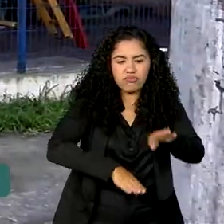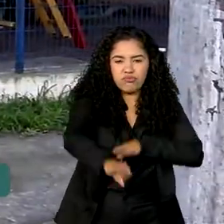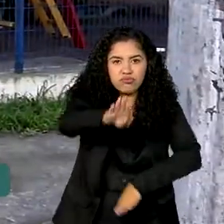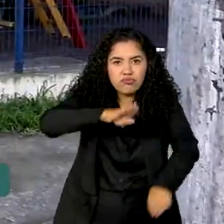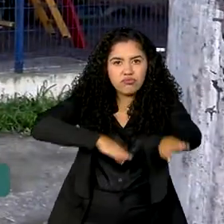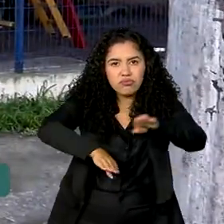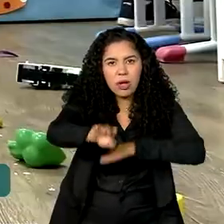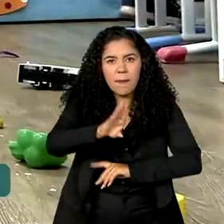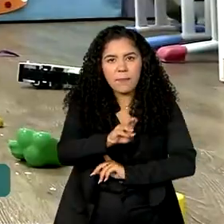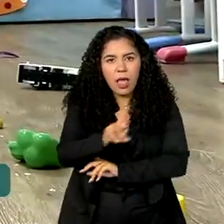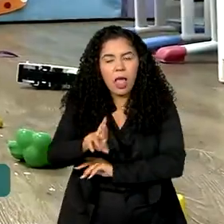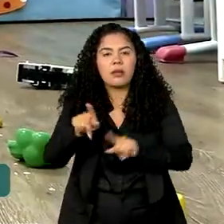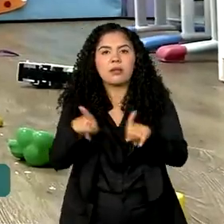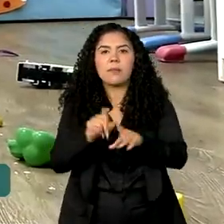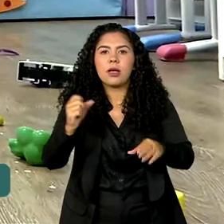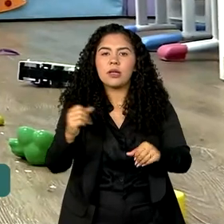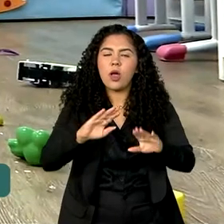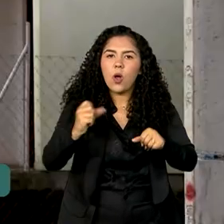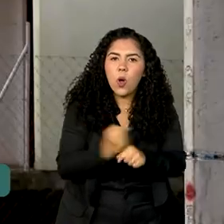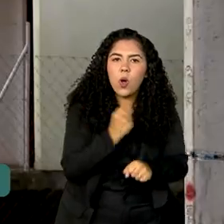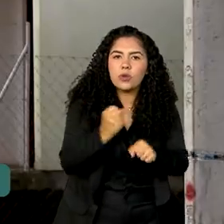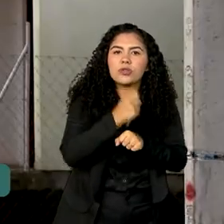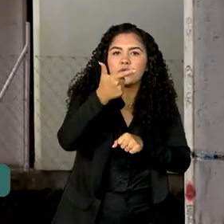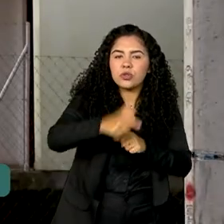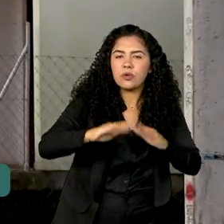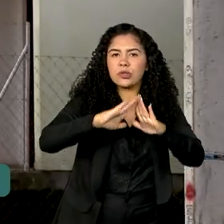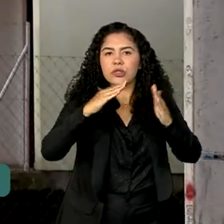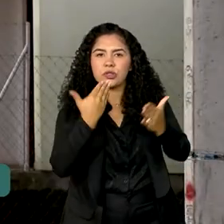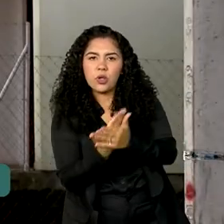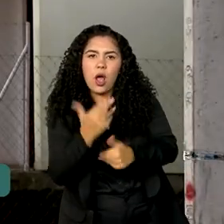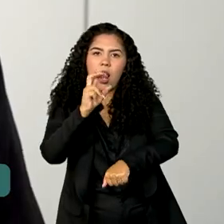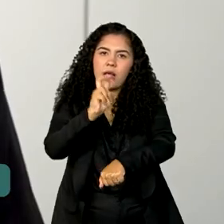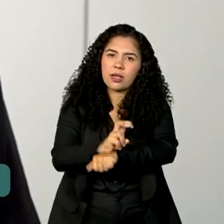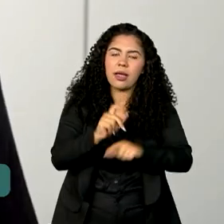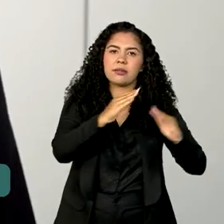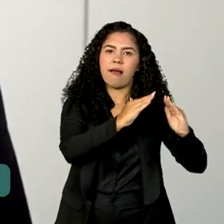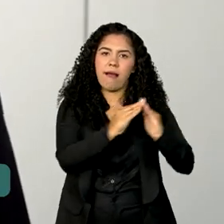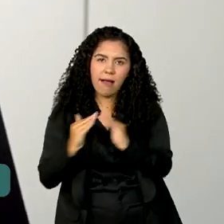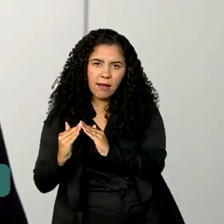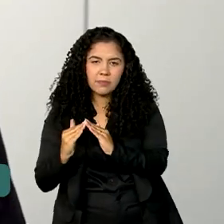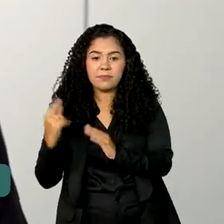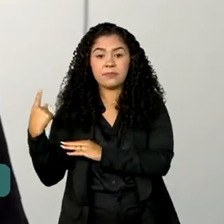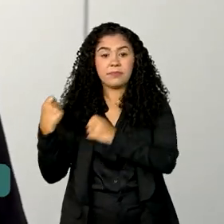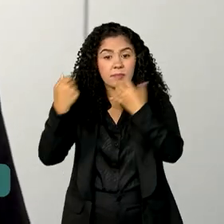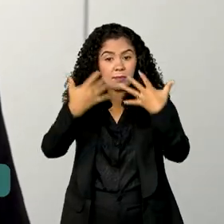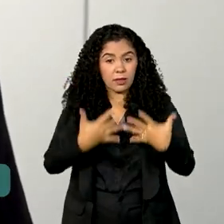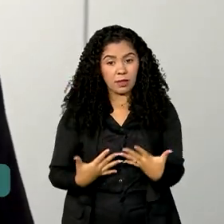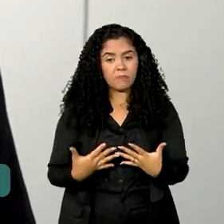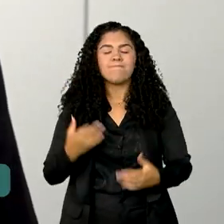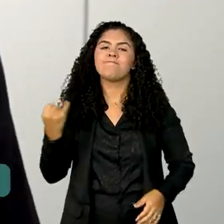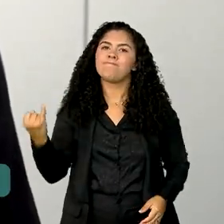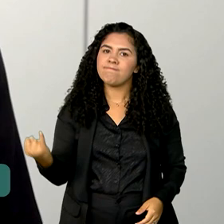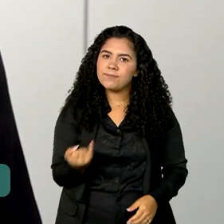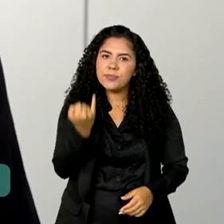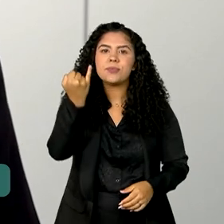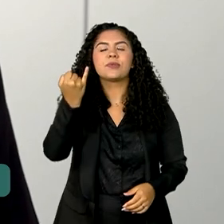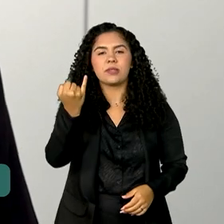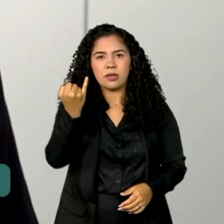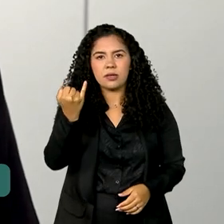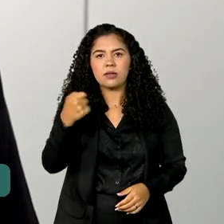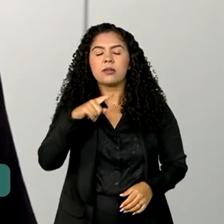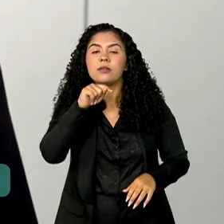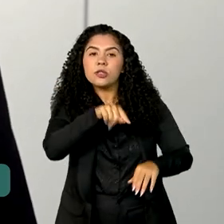reconstrução de escolas e creches e novas moradias. É muito importante que o Sistema Único da